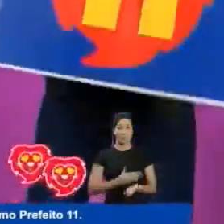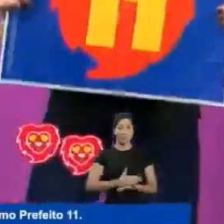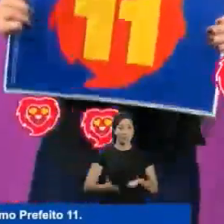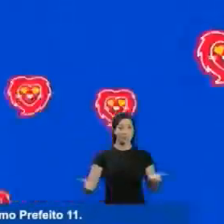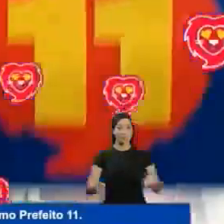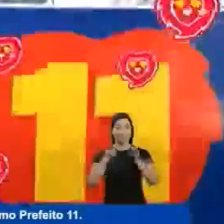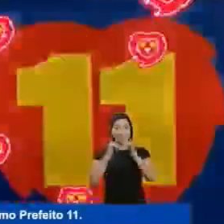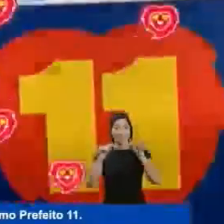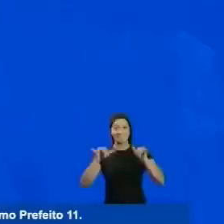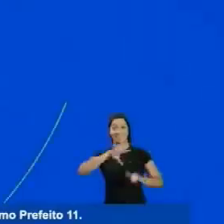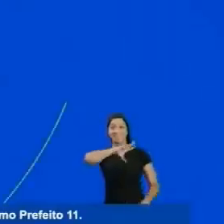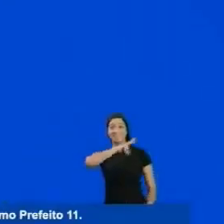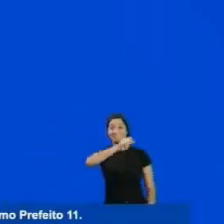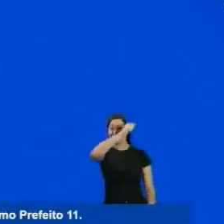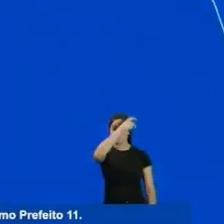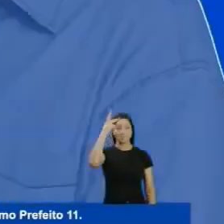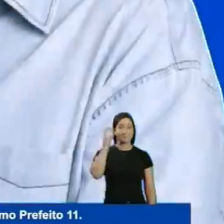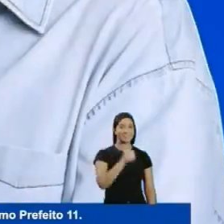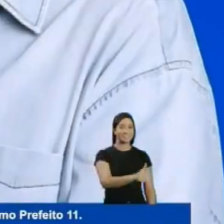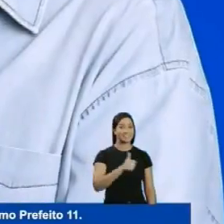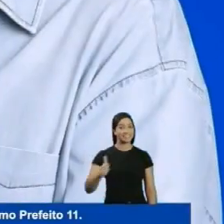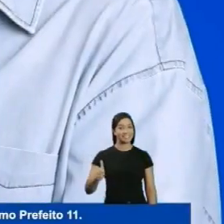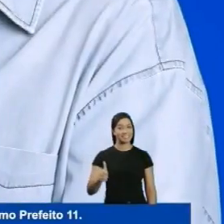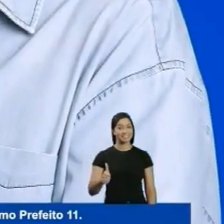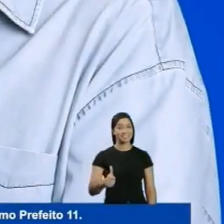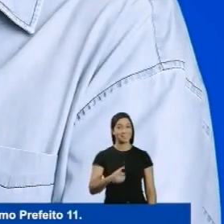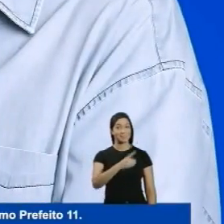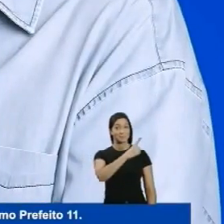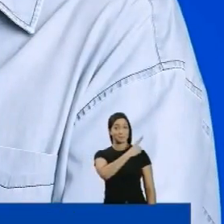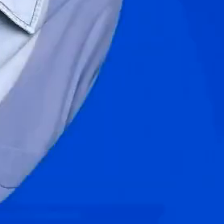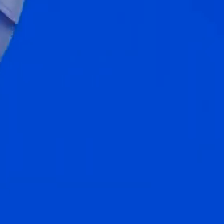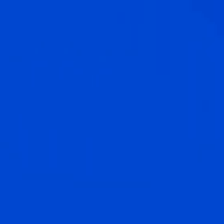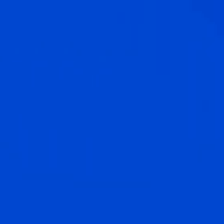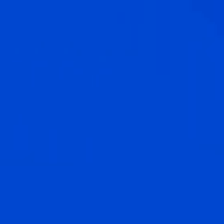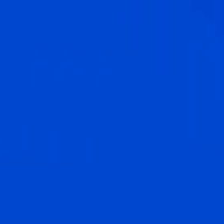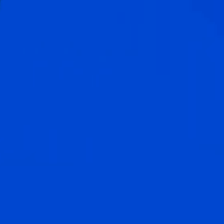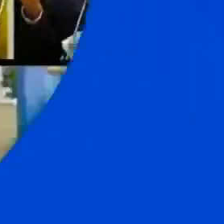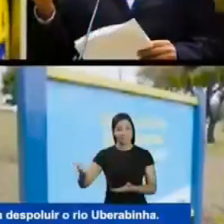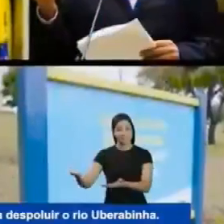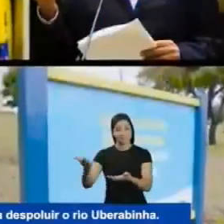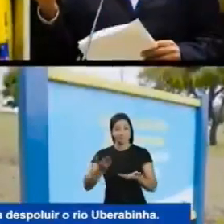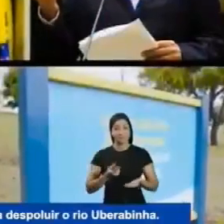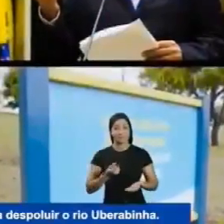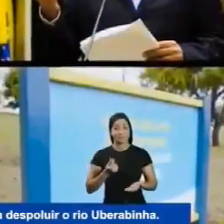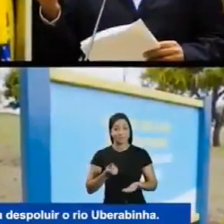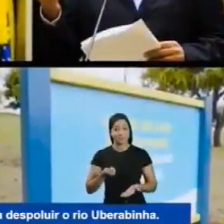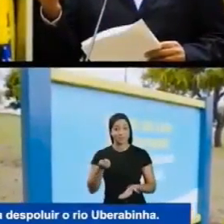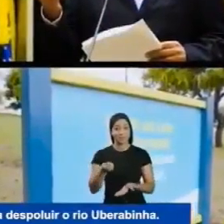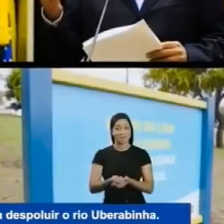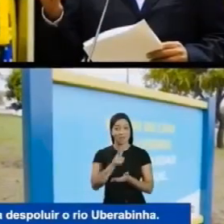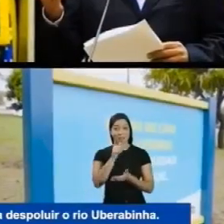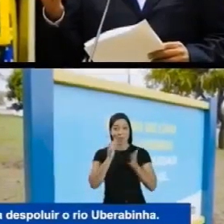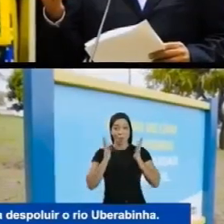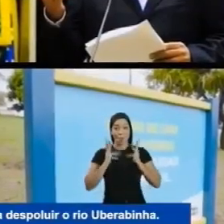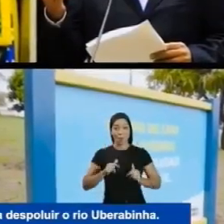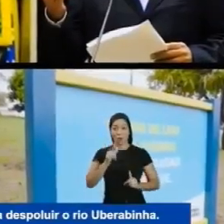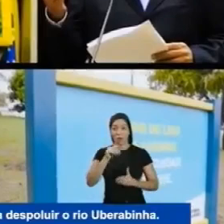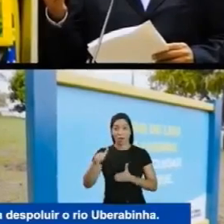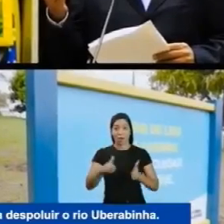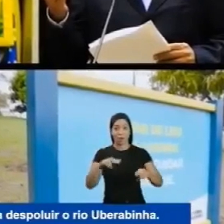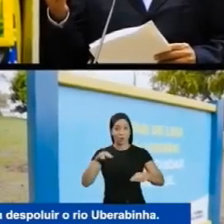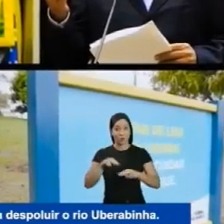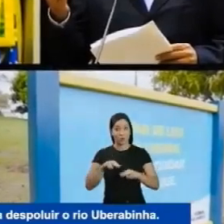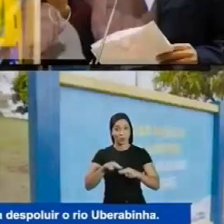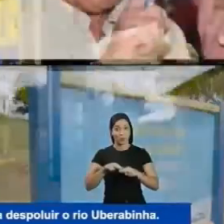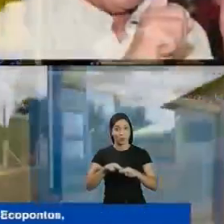Começa agora o programa Odelmo Prefeito 11 O deputado federal que trouxe recursos para despoluir